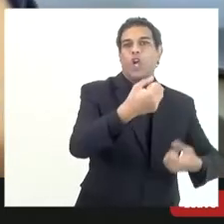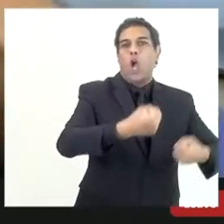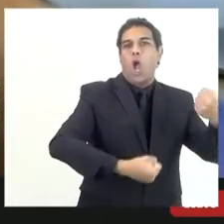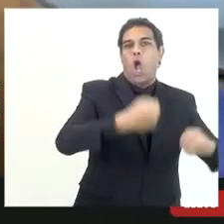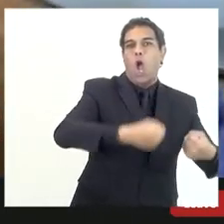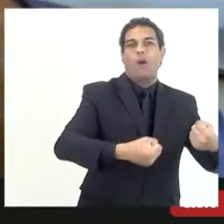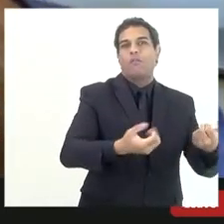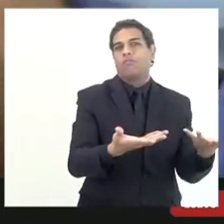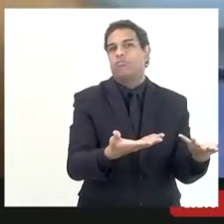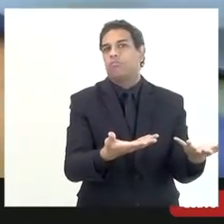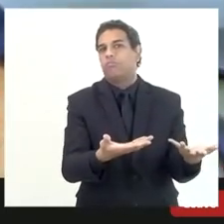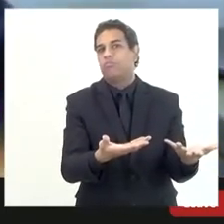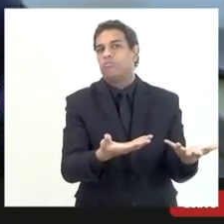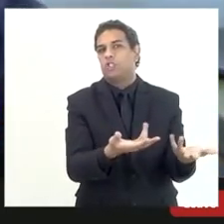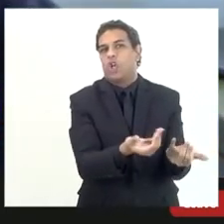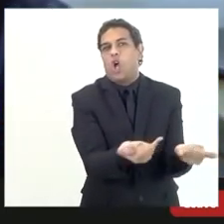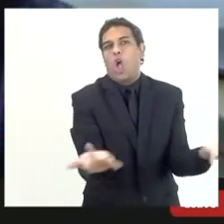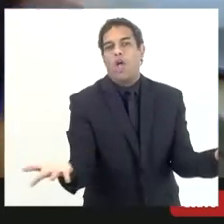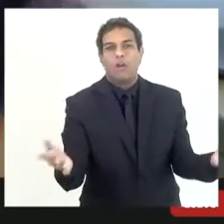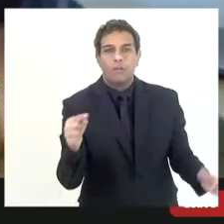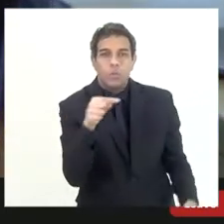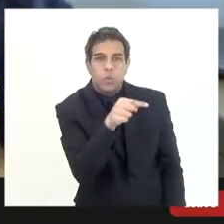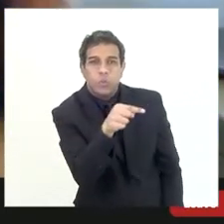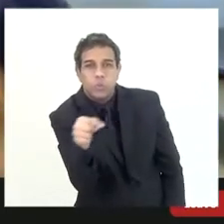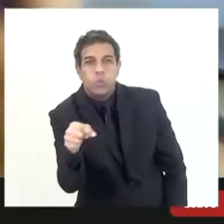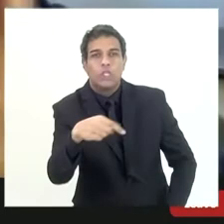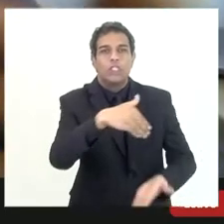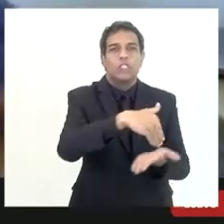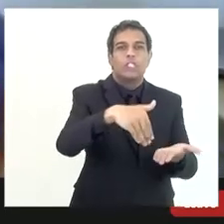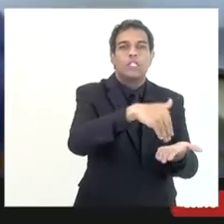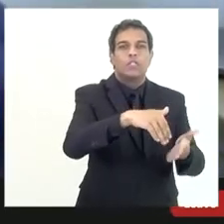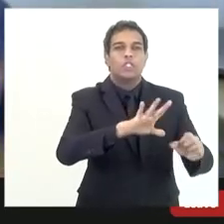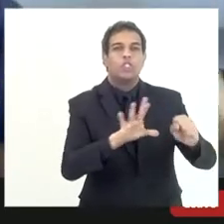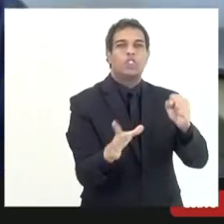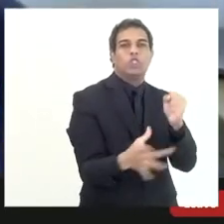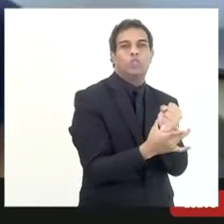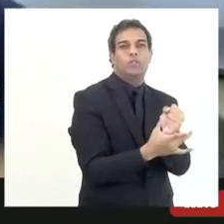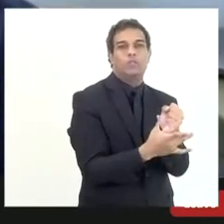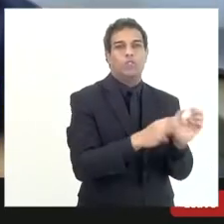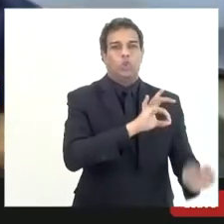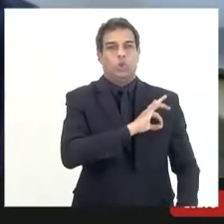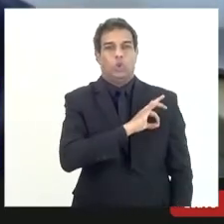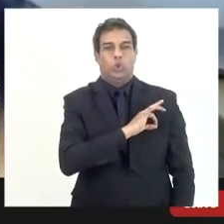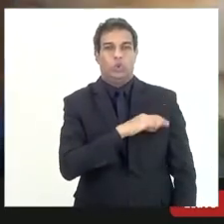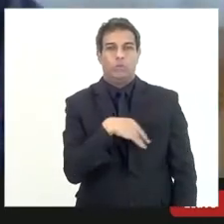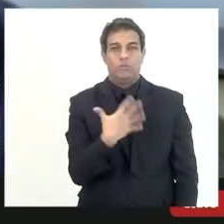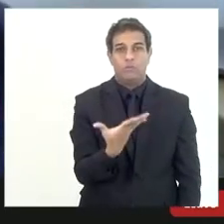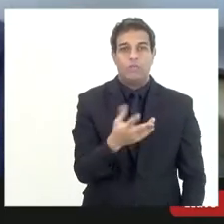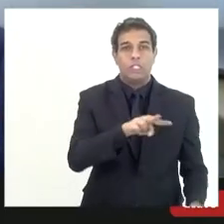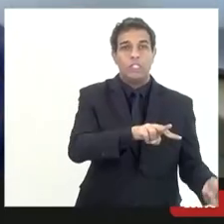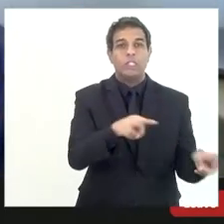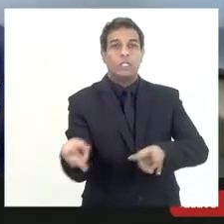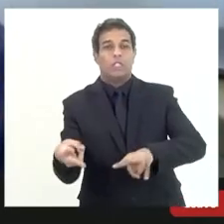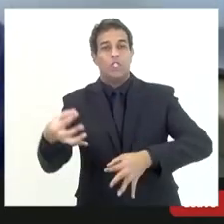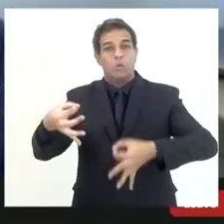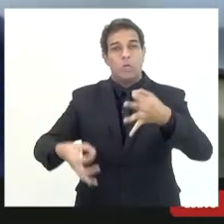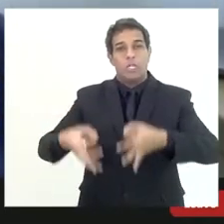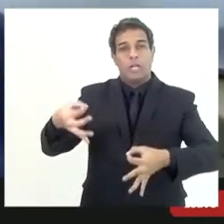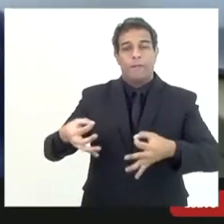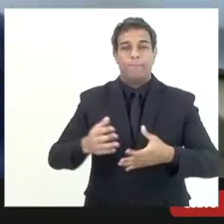prota por exemplo da secretaria de segurança uma transação tributária